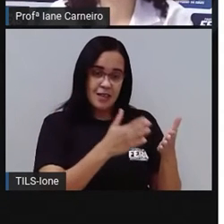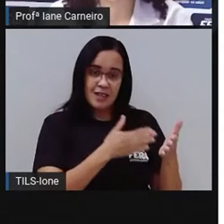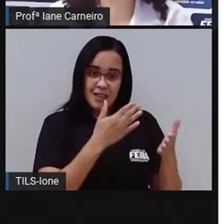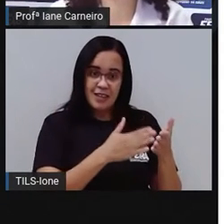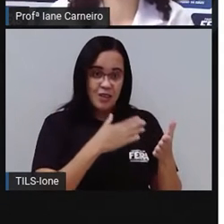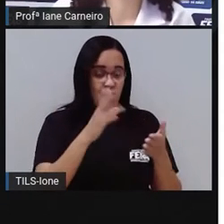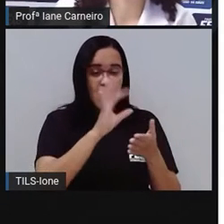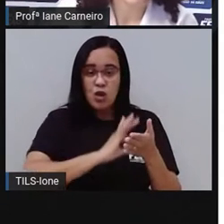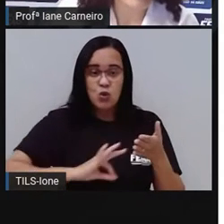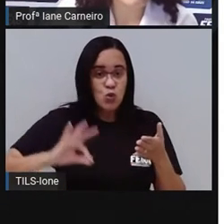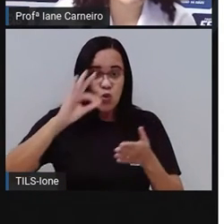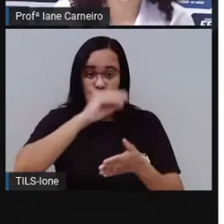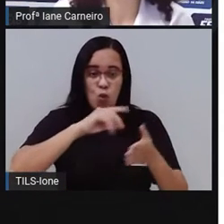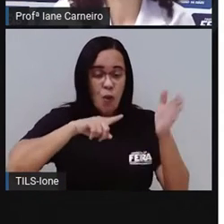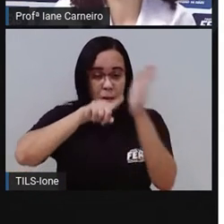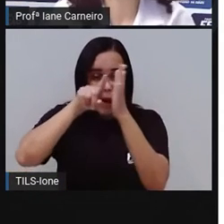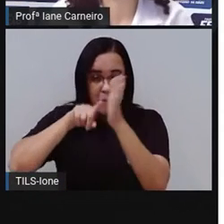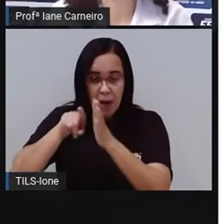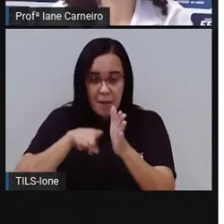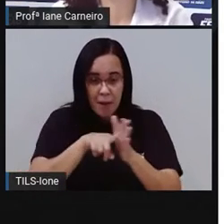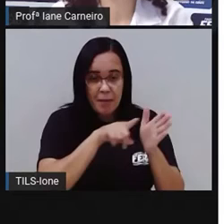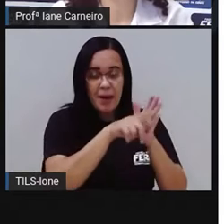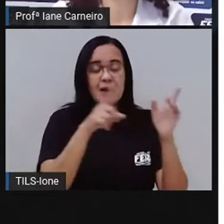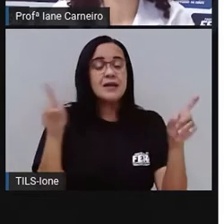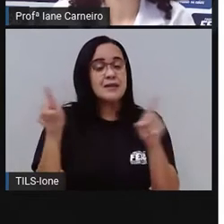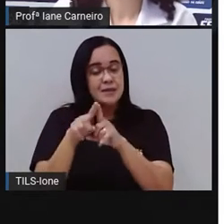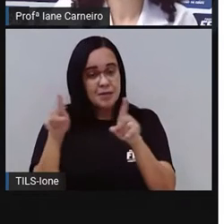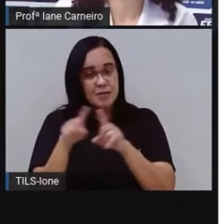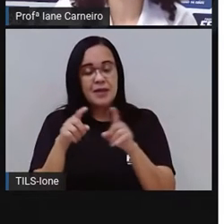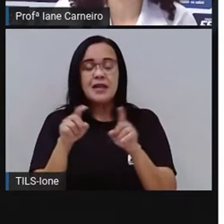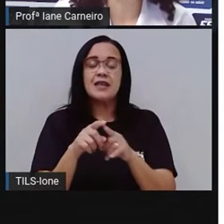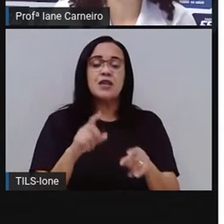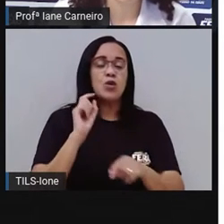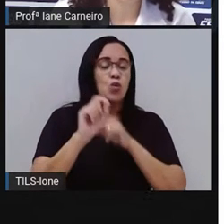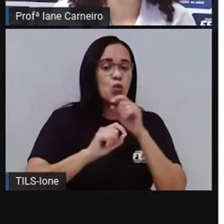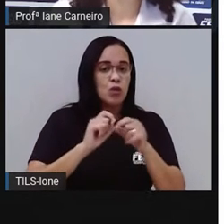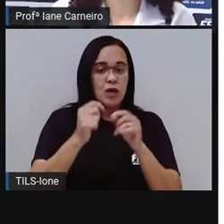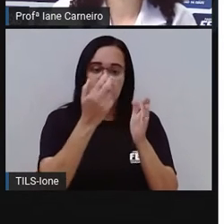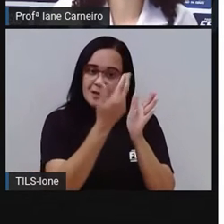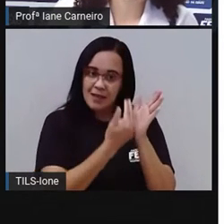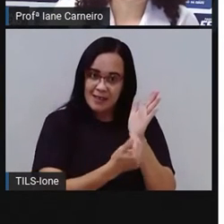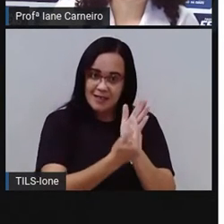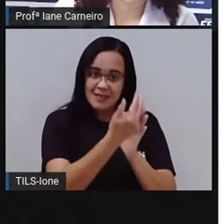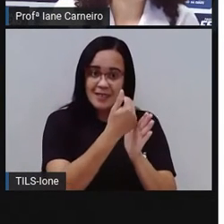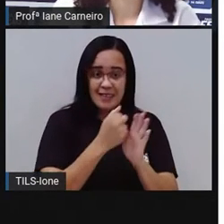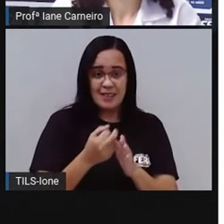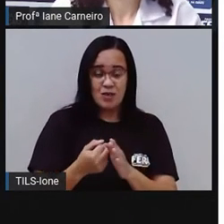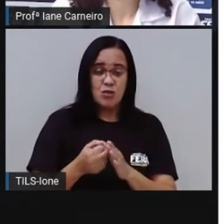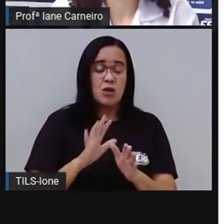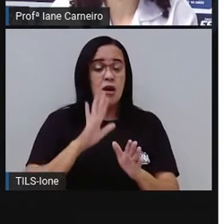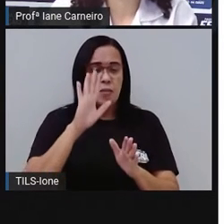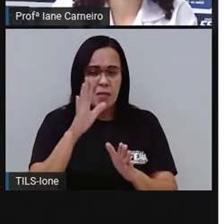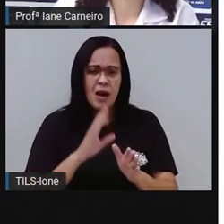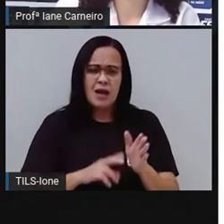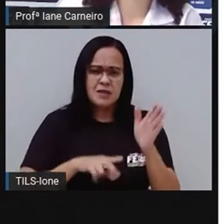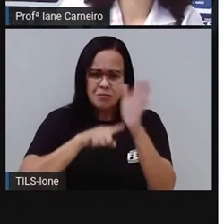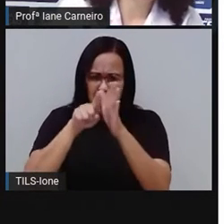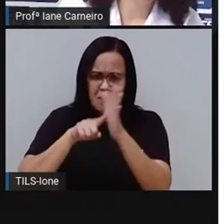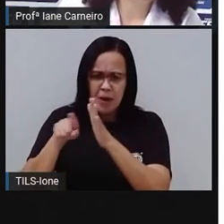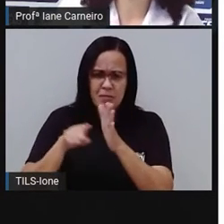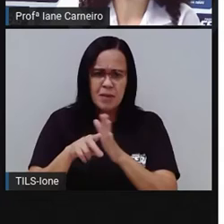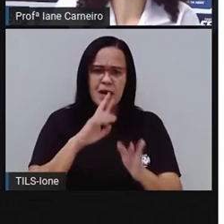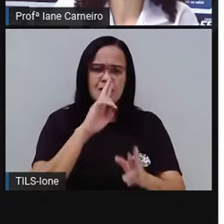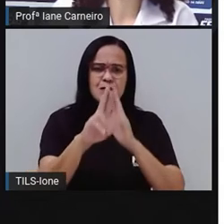ilustrado com bordados, né? E as respostas da adivinha são todas o quê? Frutas, né? Lembra o que a Pró na aula